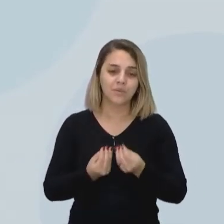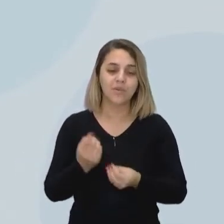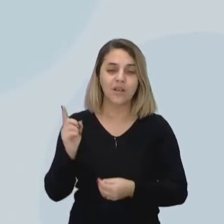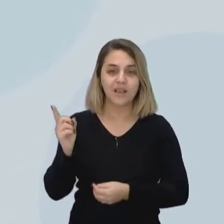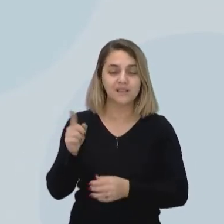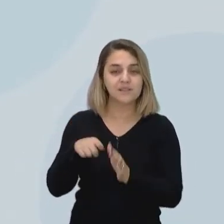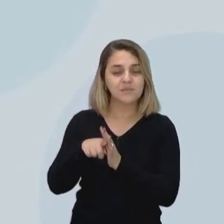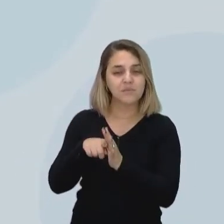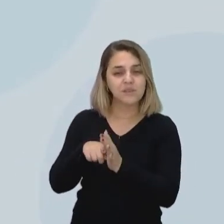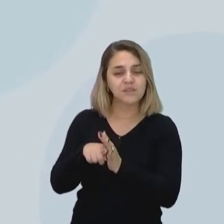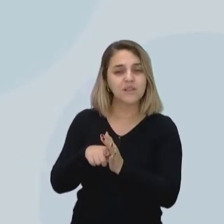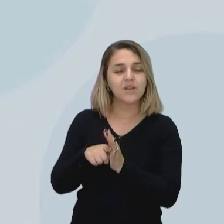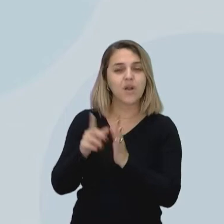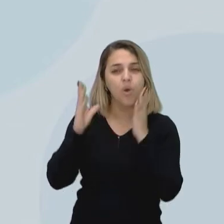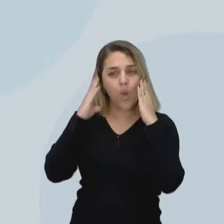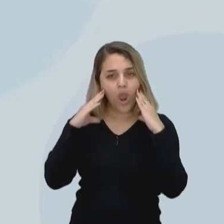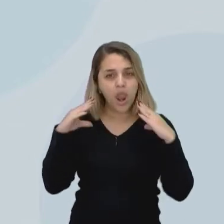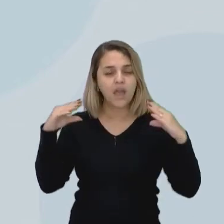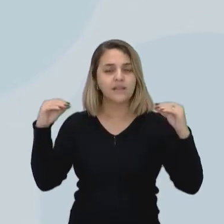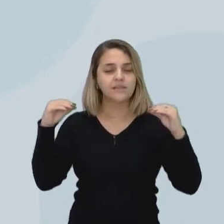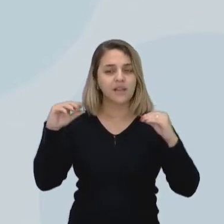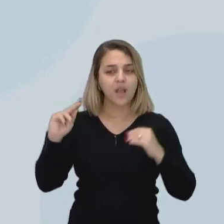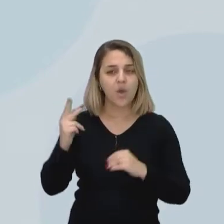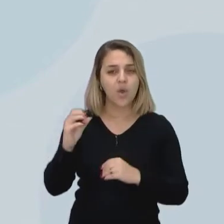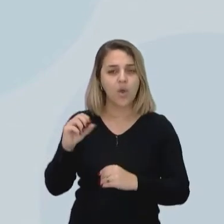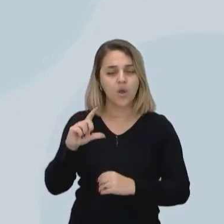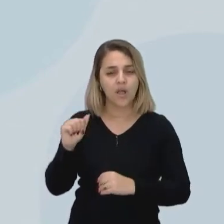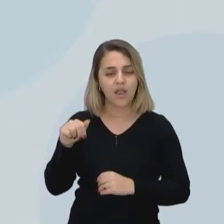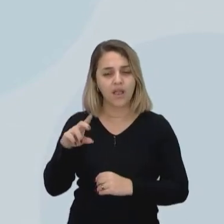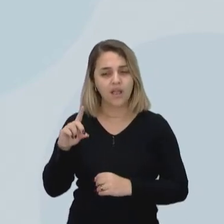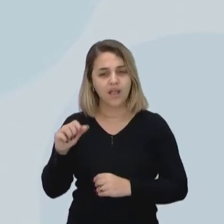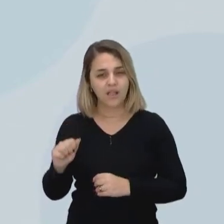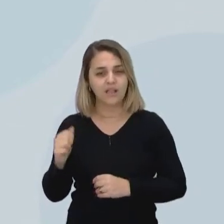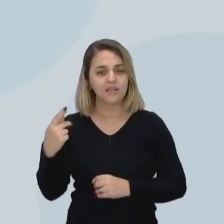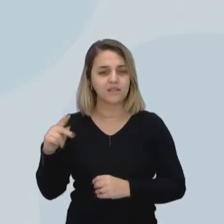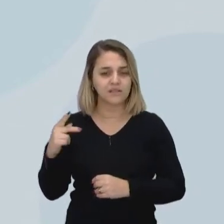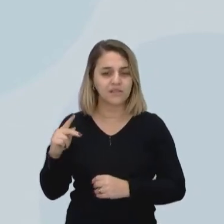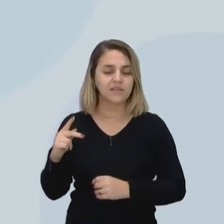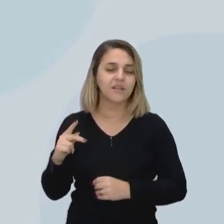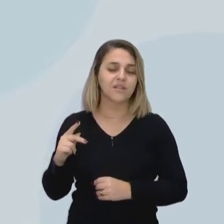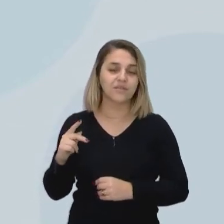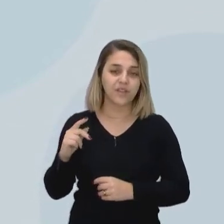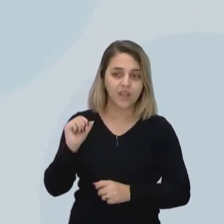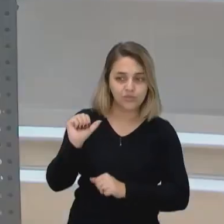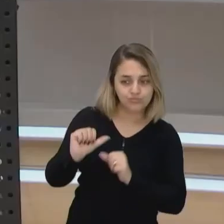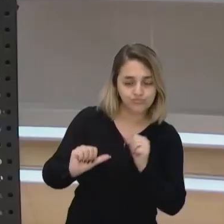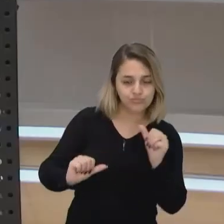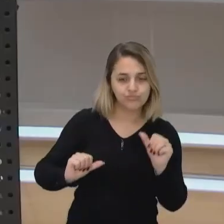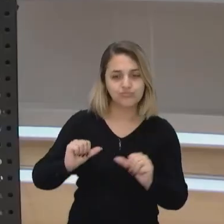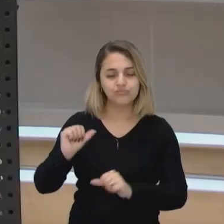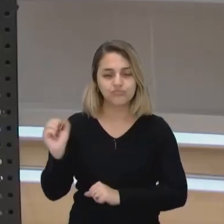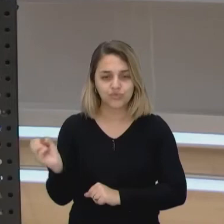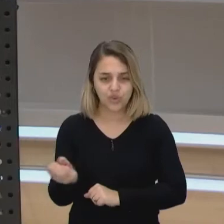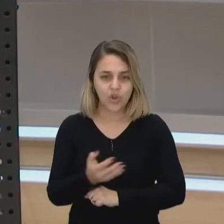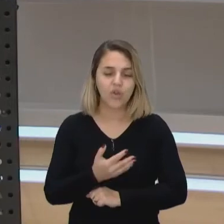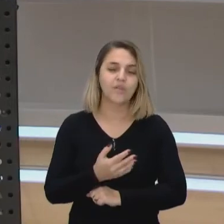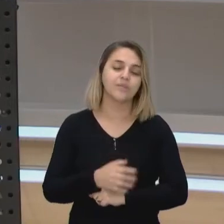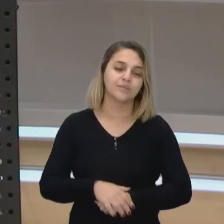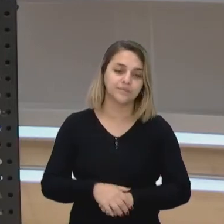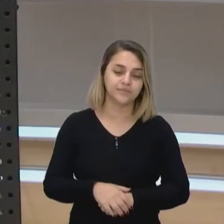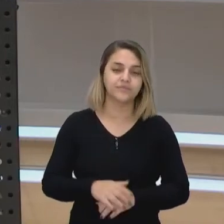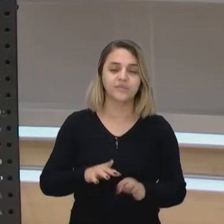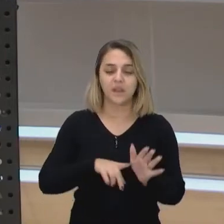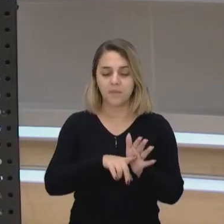que tem essa propriedade da autoregeneração. Então, essas bactérias, elas se autoregeneram.